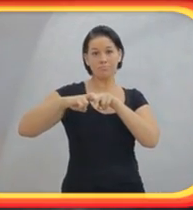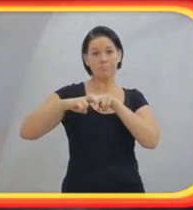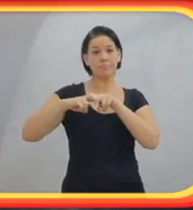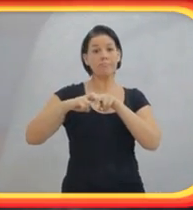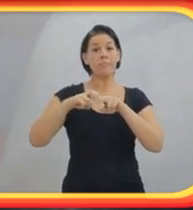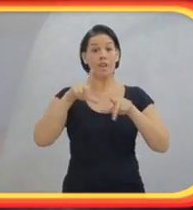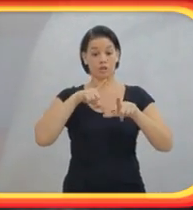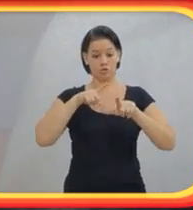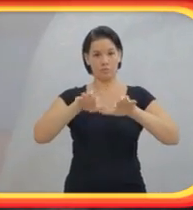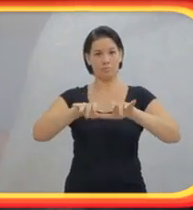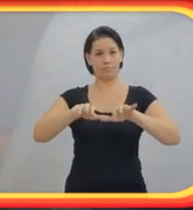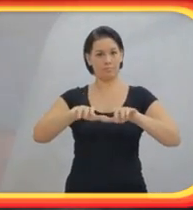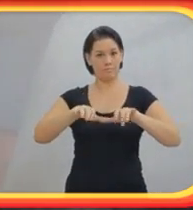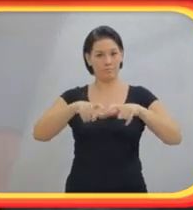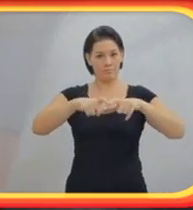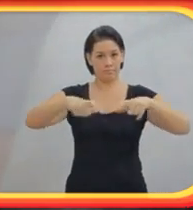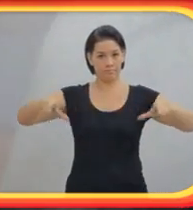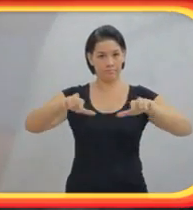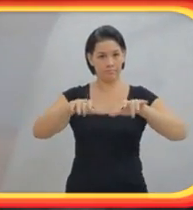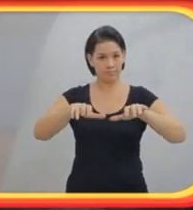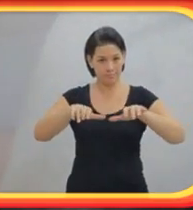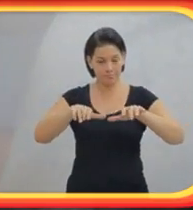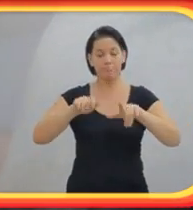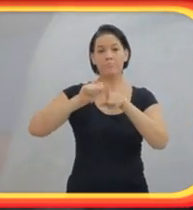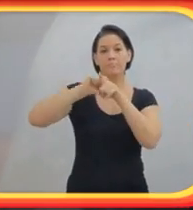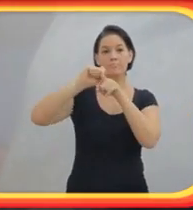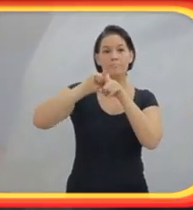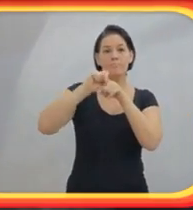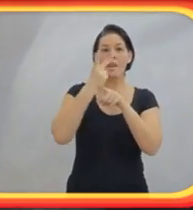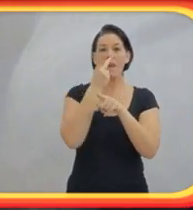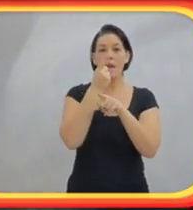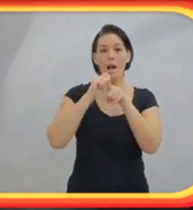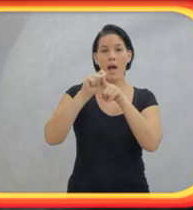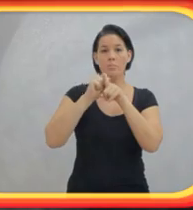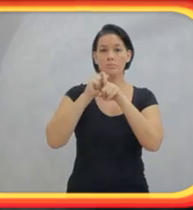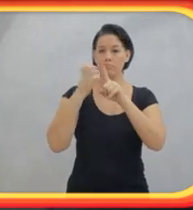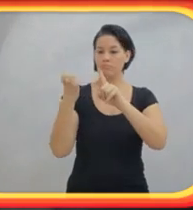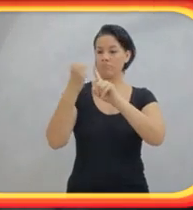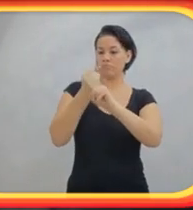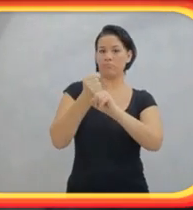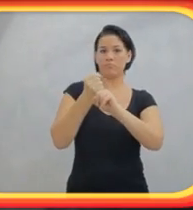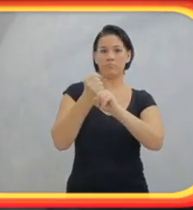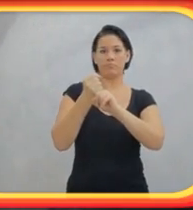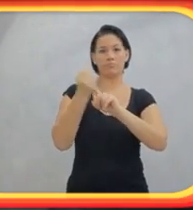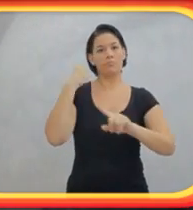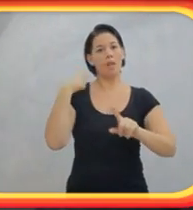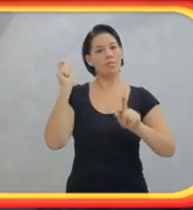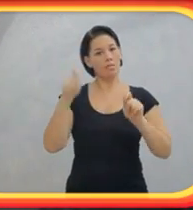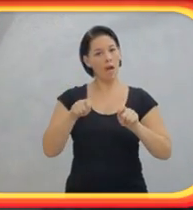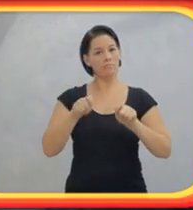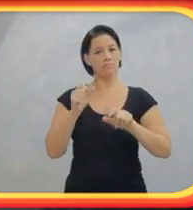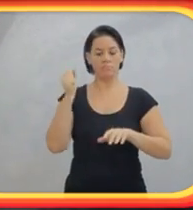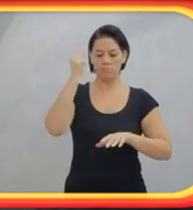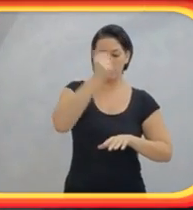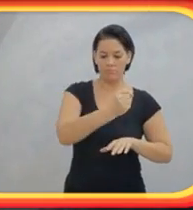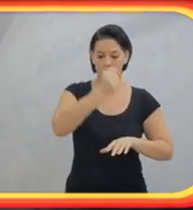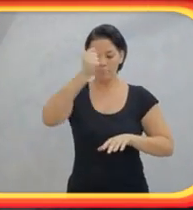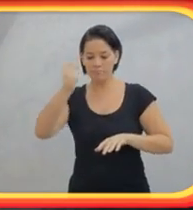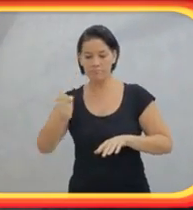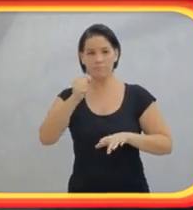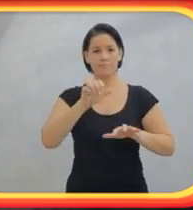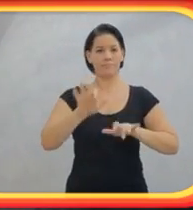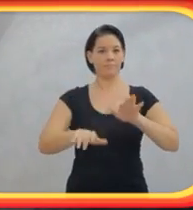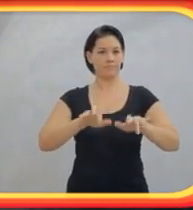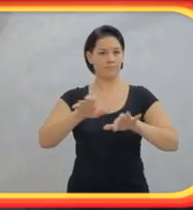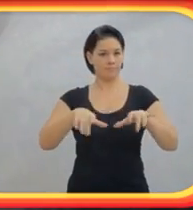e um lápis borracha emendado num pedaço de canetão, que fica um pouquinho maior, mais grosso, para eu poder segurar e bater com